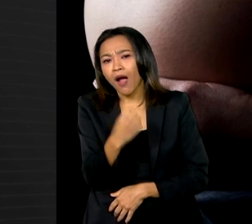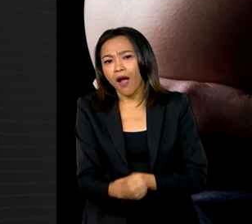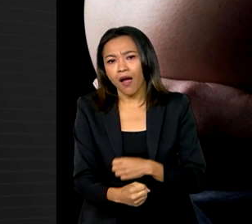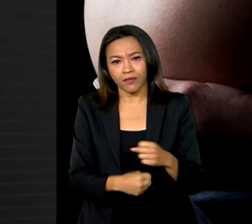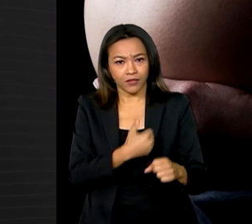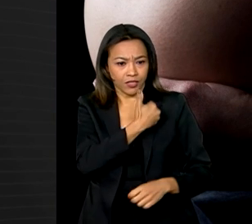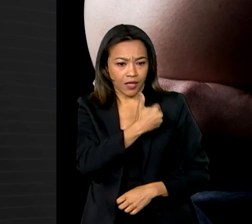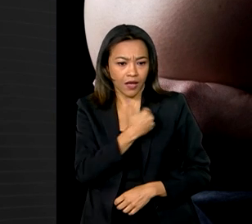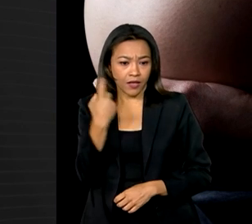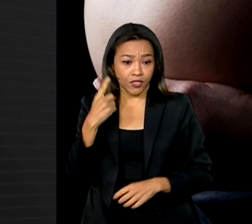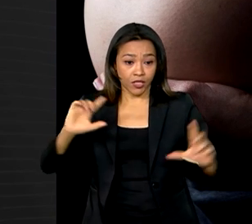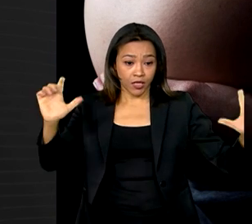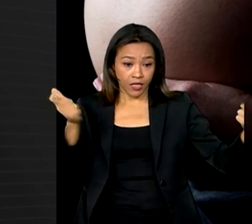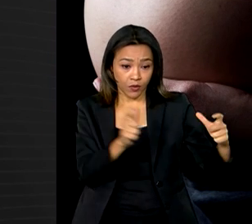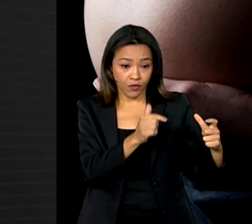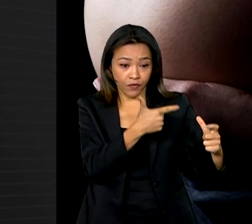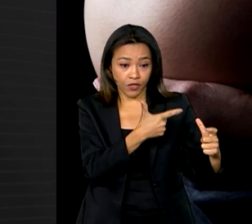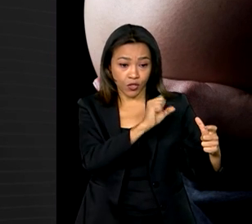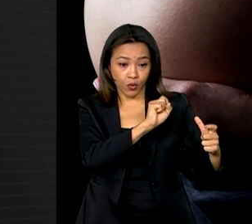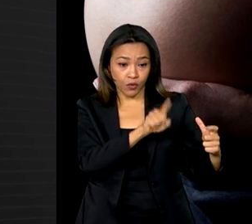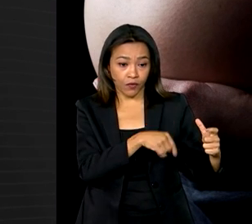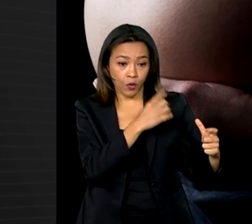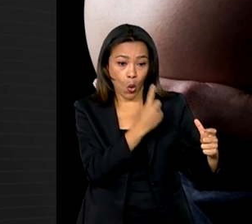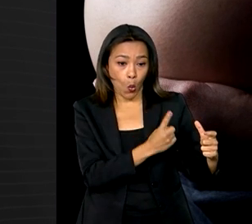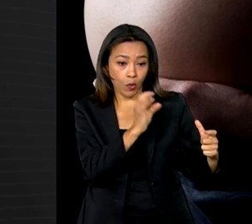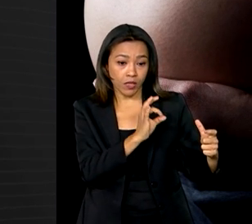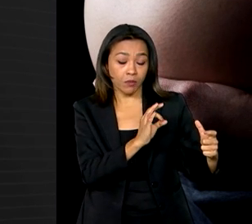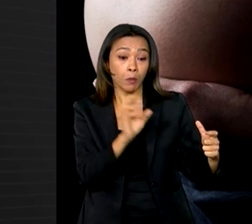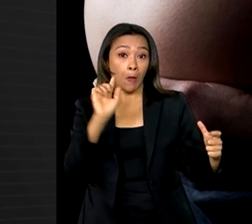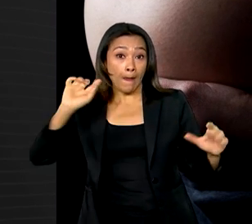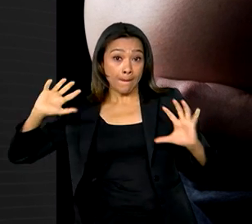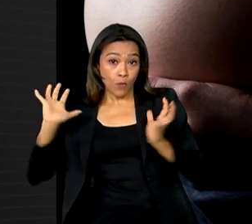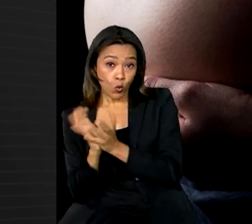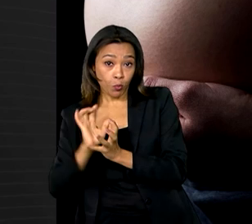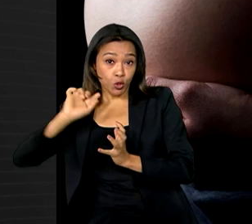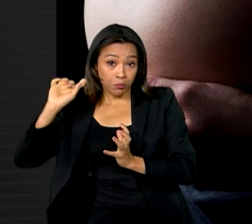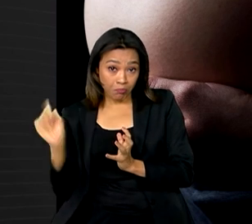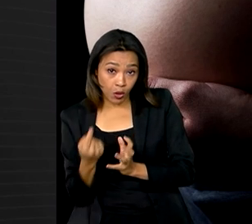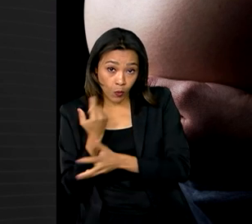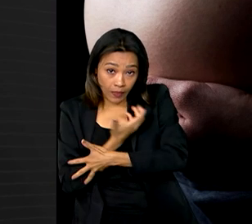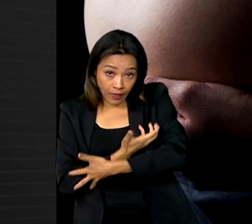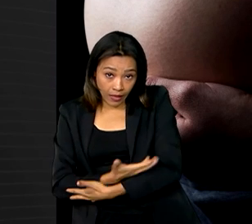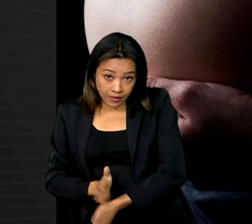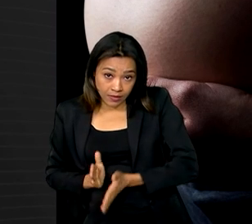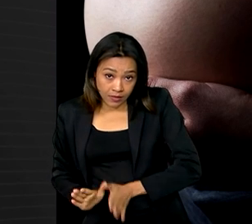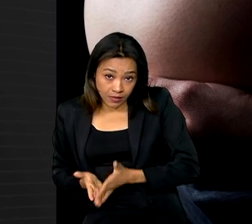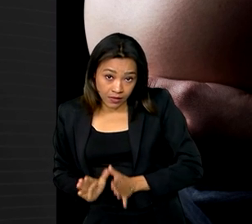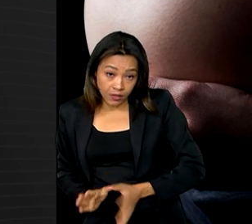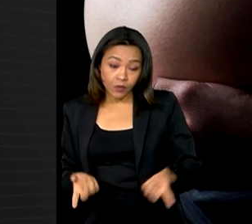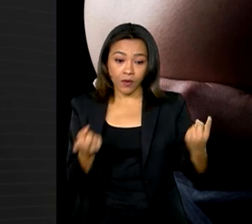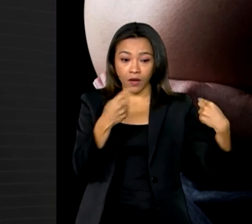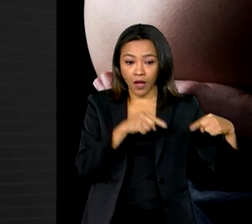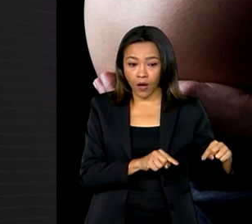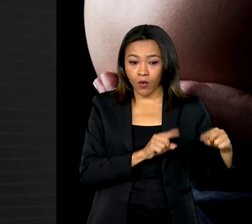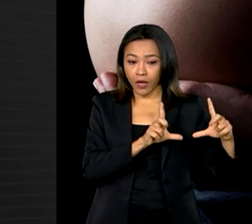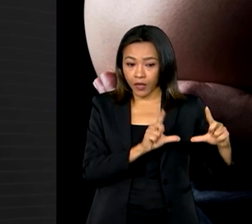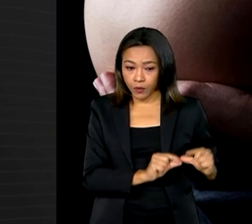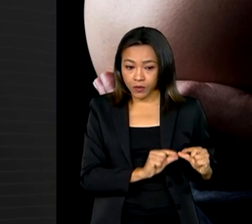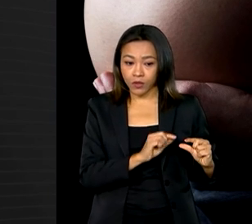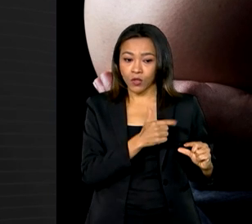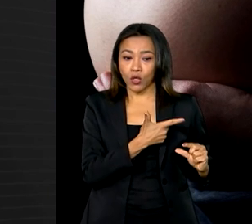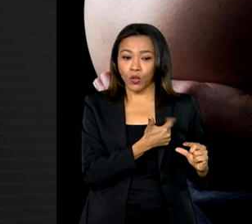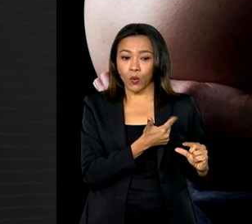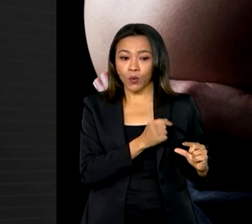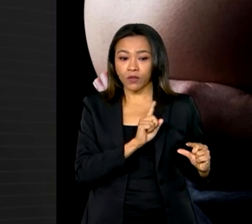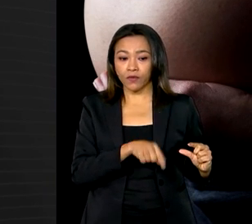recuou de 28,1 óbitos por mil nascidos vivos em 2000 para 12,5 óbitos